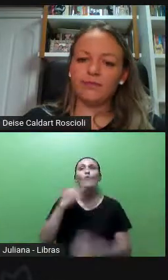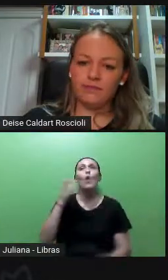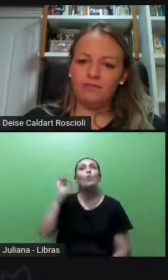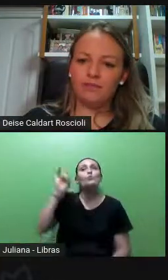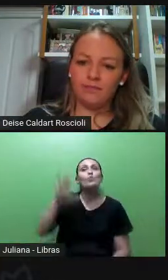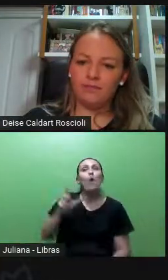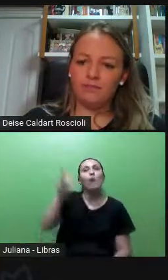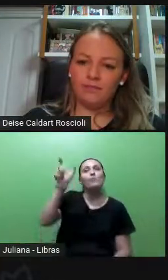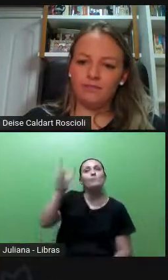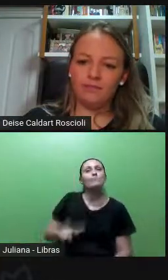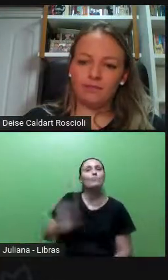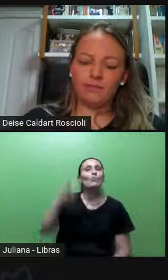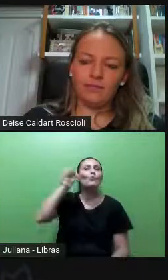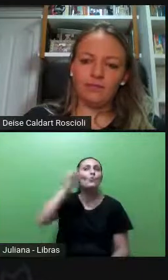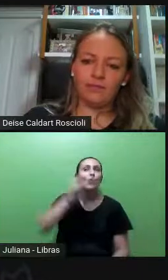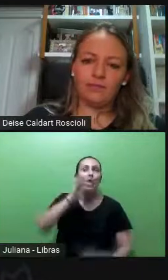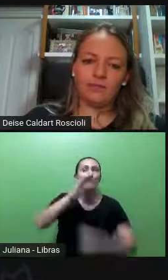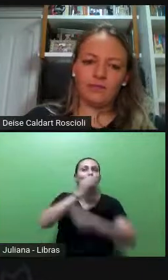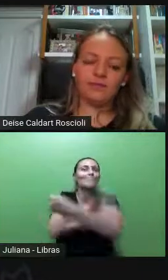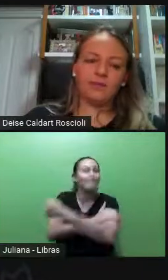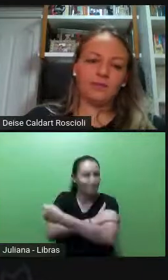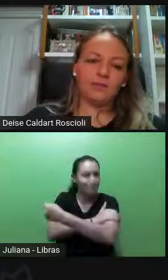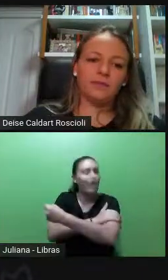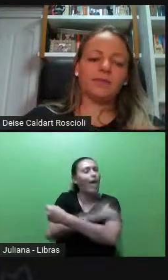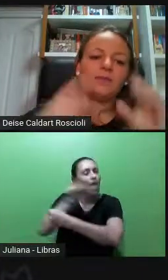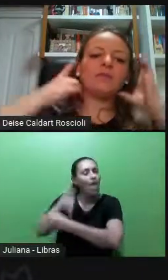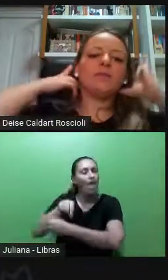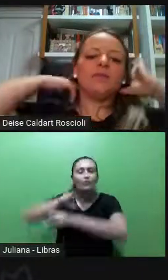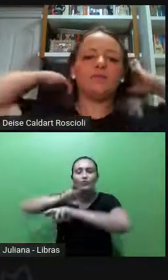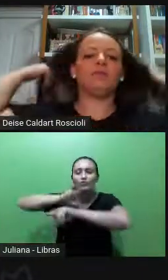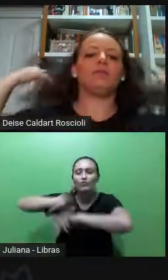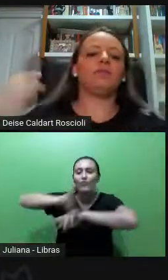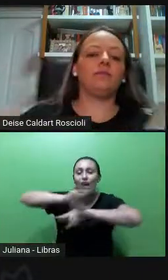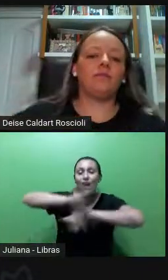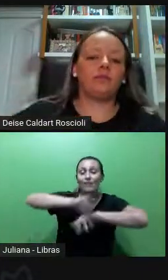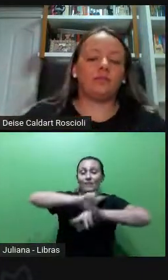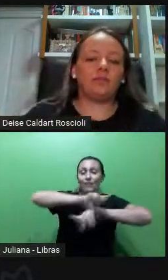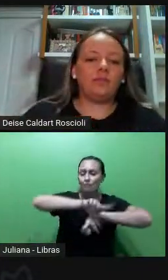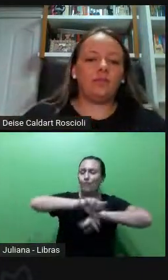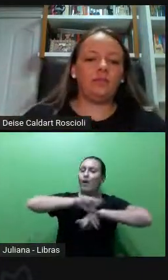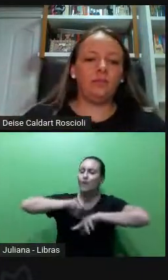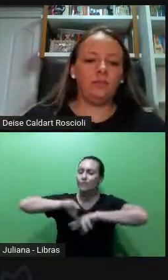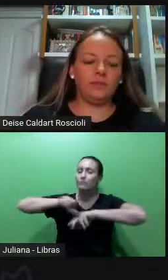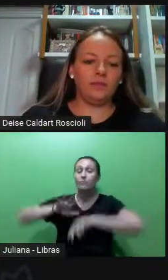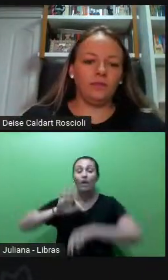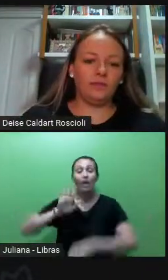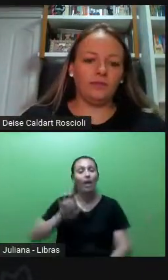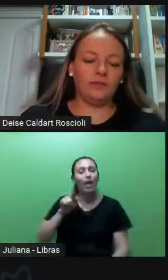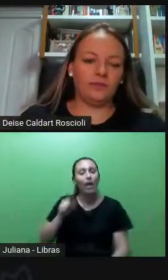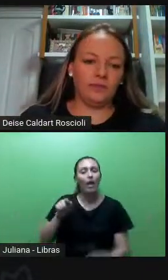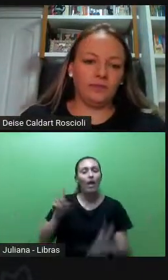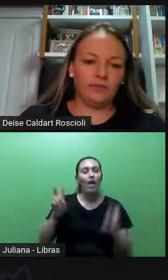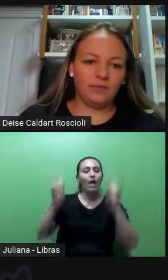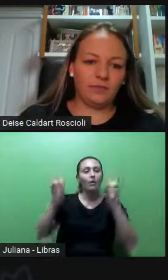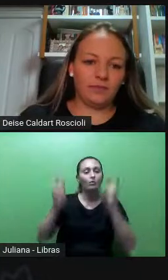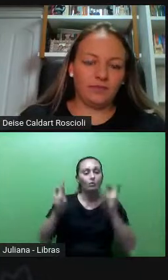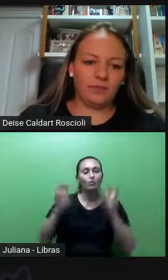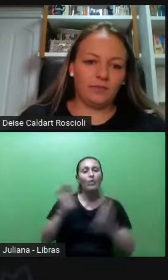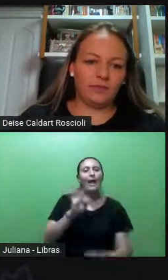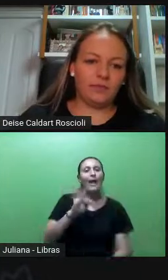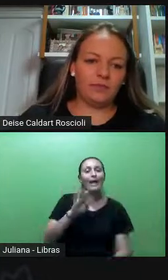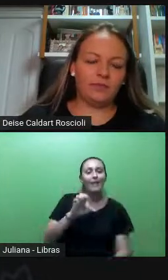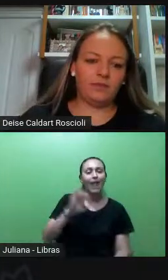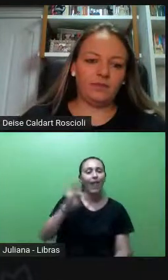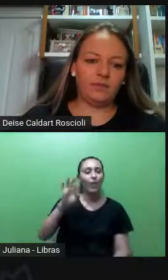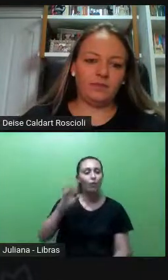diferentes correntes teóricas do feminismo, então a teto de vidro é uma discussão do feminismo liberal e que traz